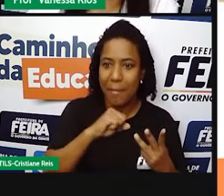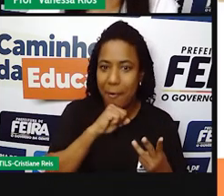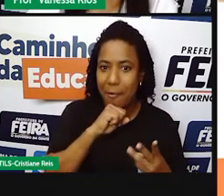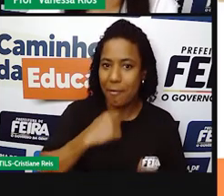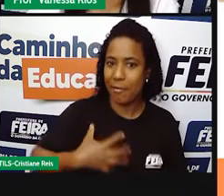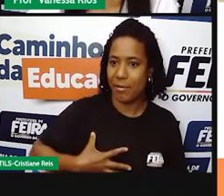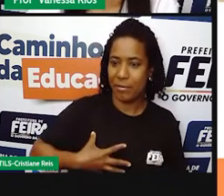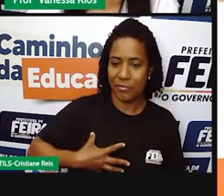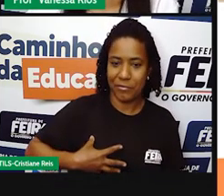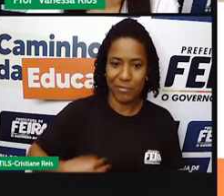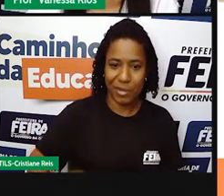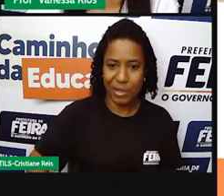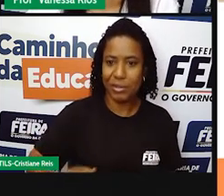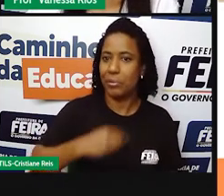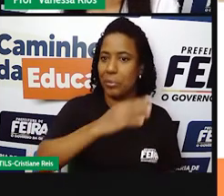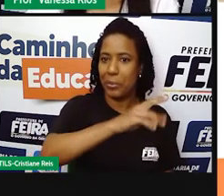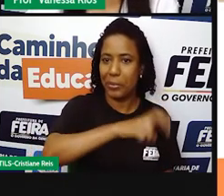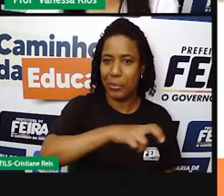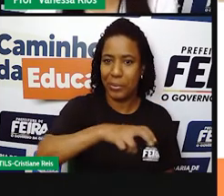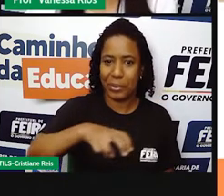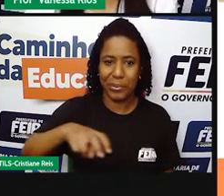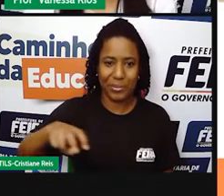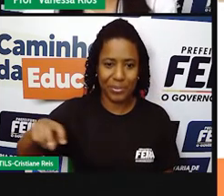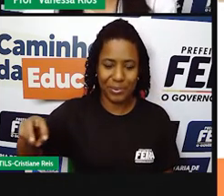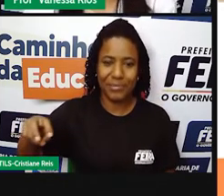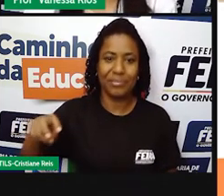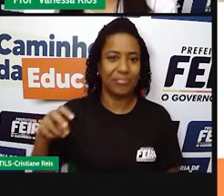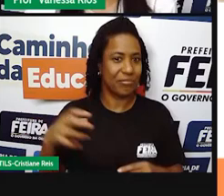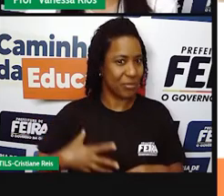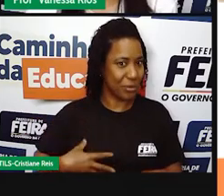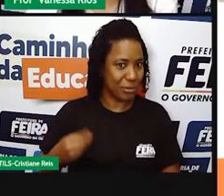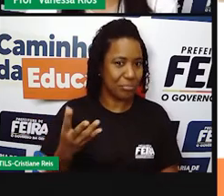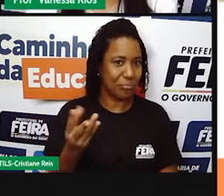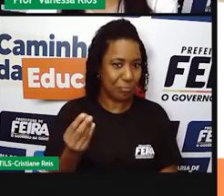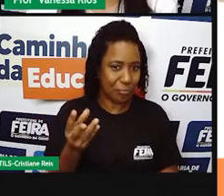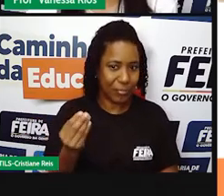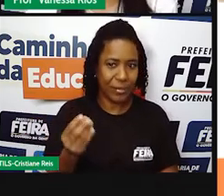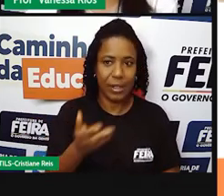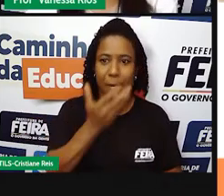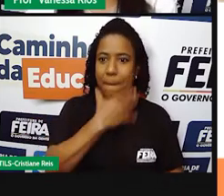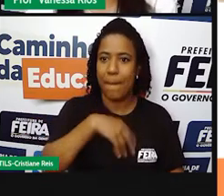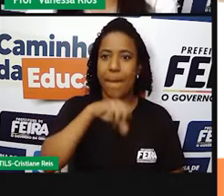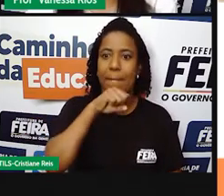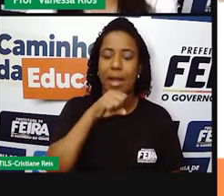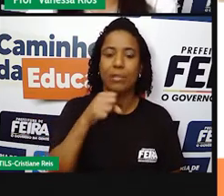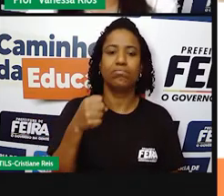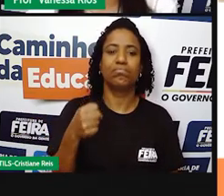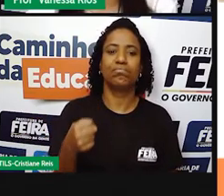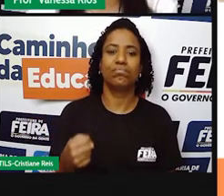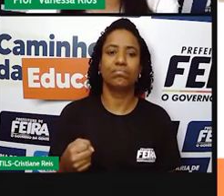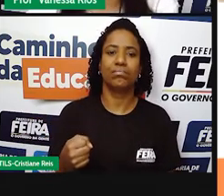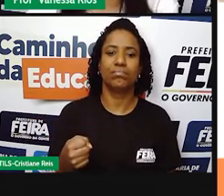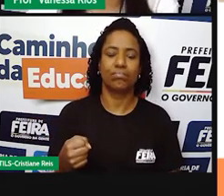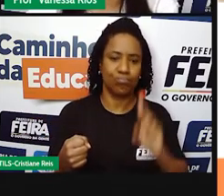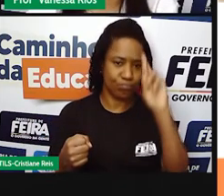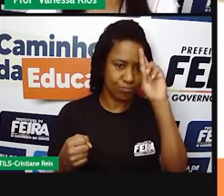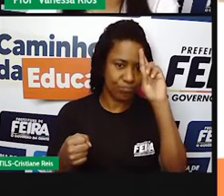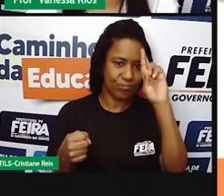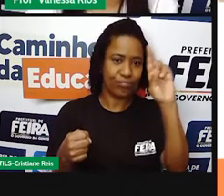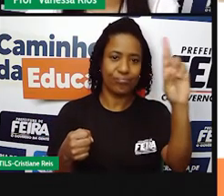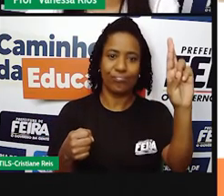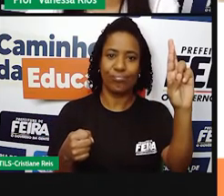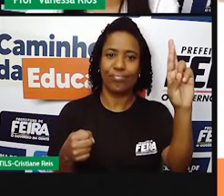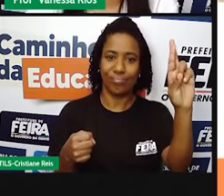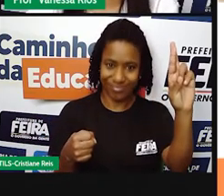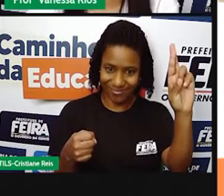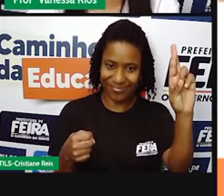filhos, né? O pai na imposição de ser a figura representativa aí de chefe da família.